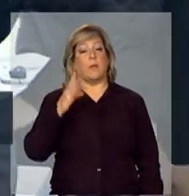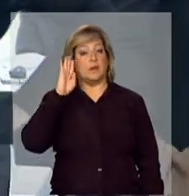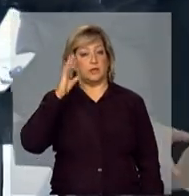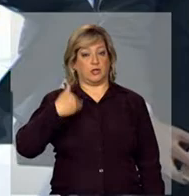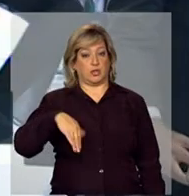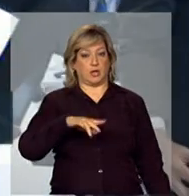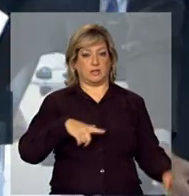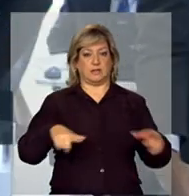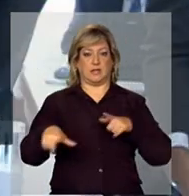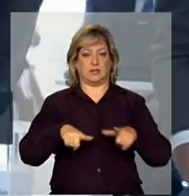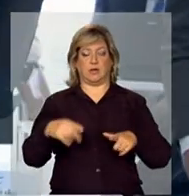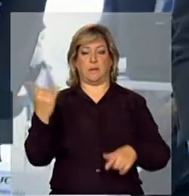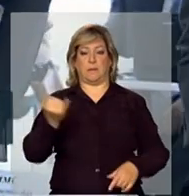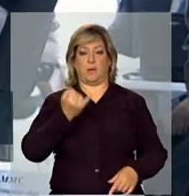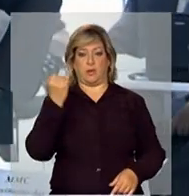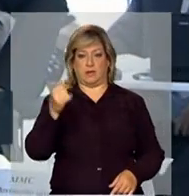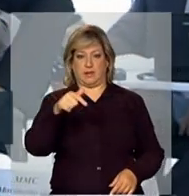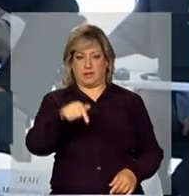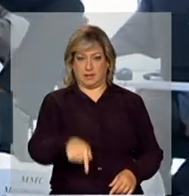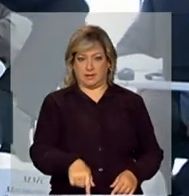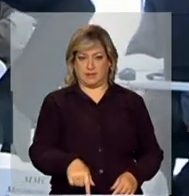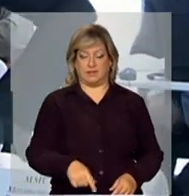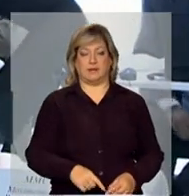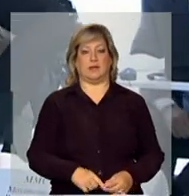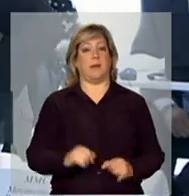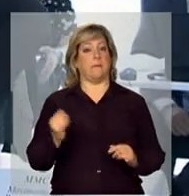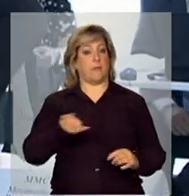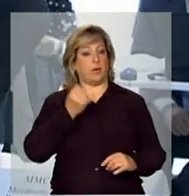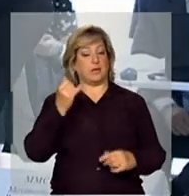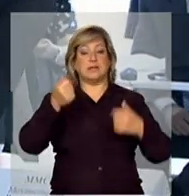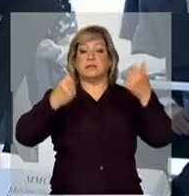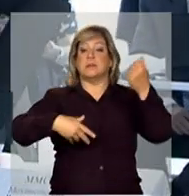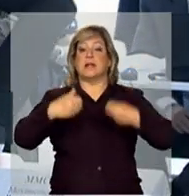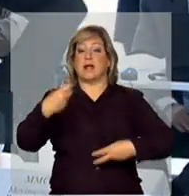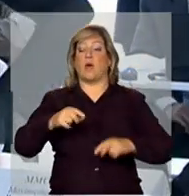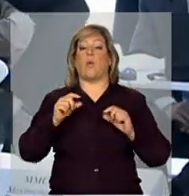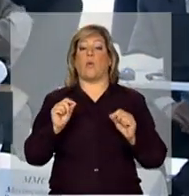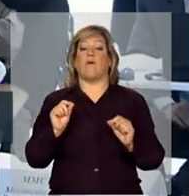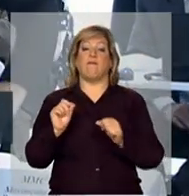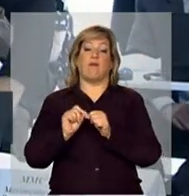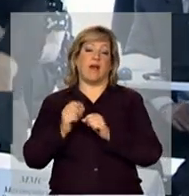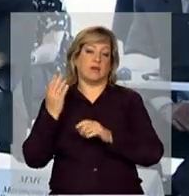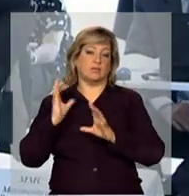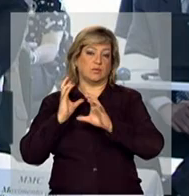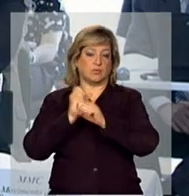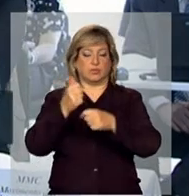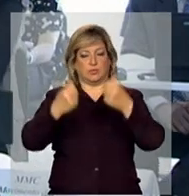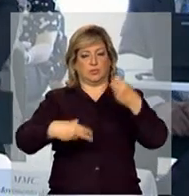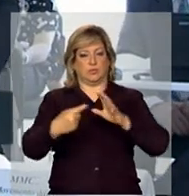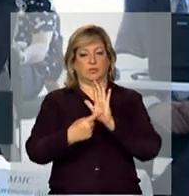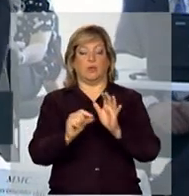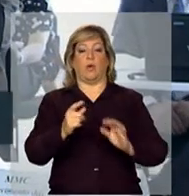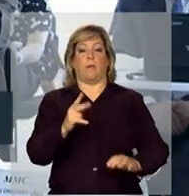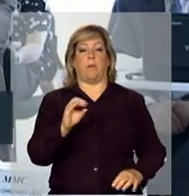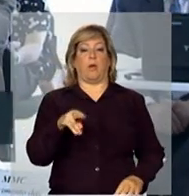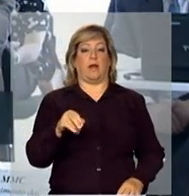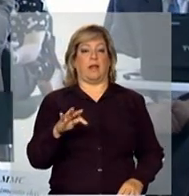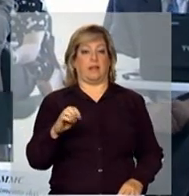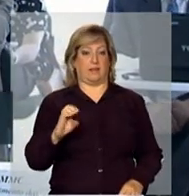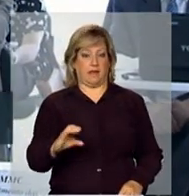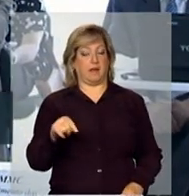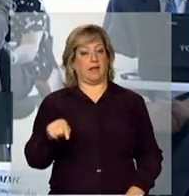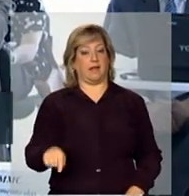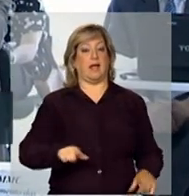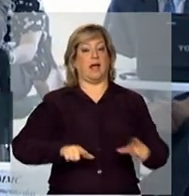importantes aqui, que é importante prestar contas, até porque nós queremos fazer muito mais, é o Pronatec. O Pronatec é uma